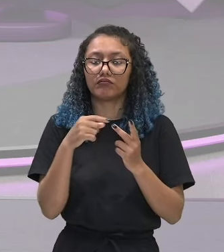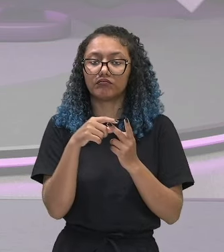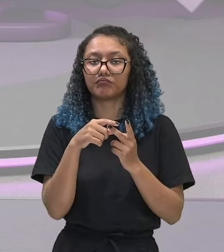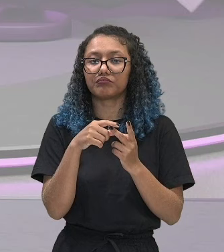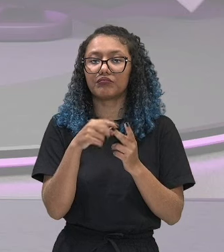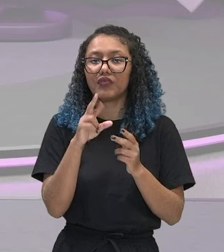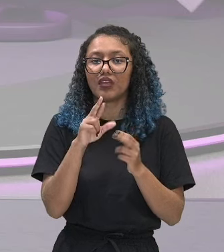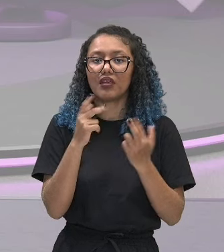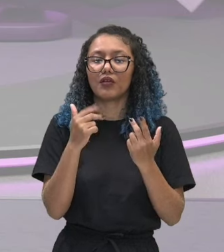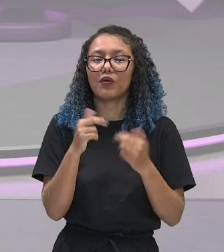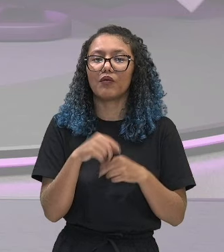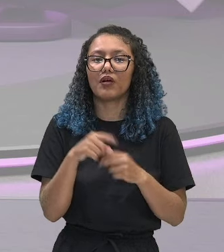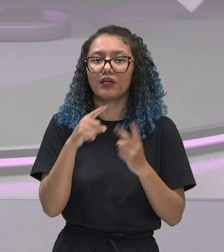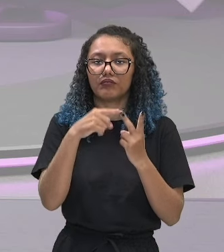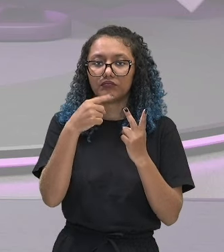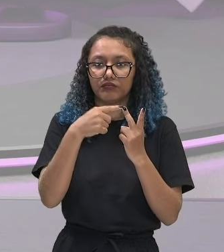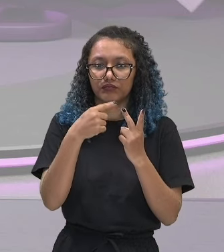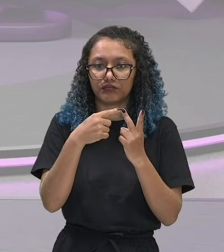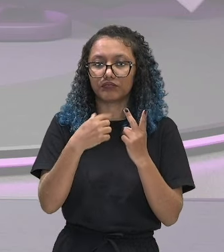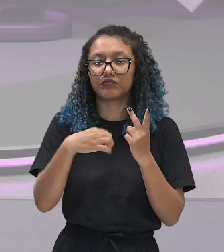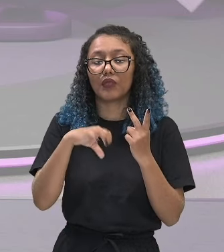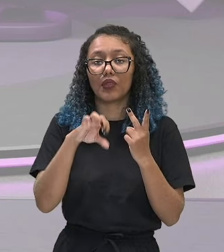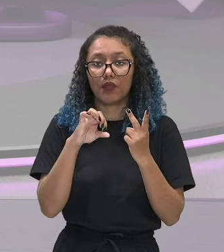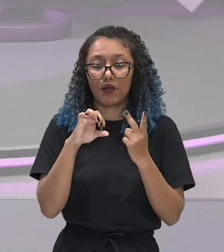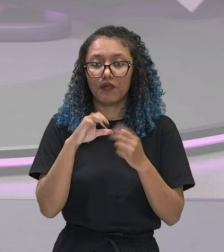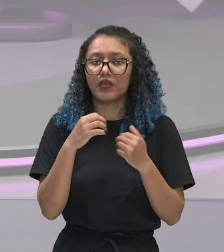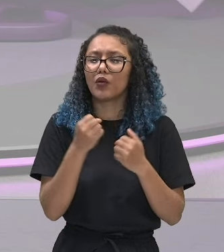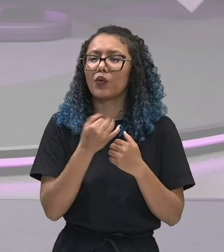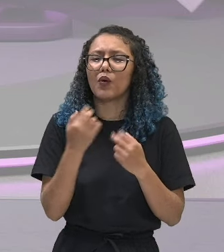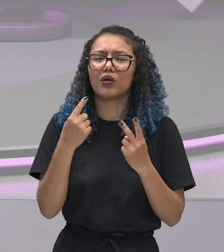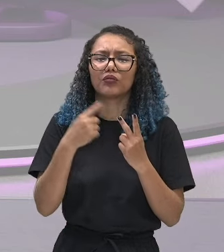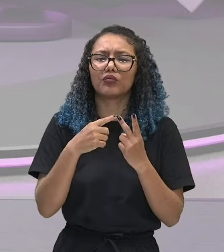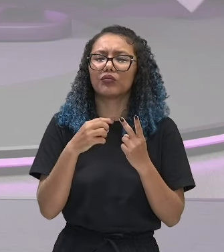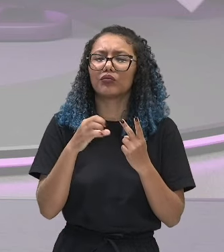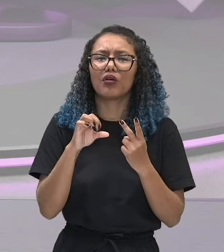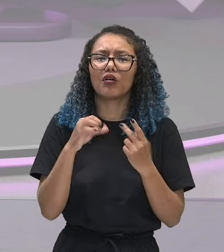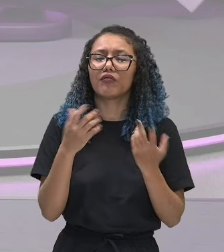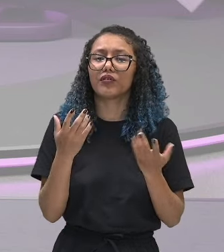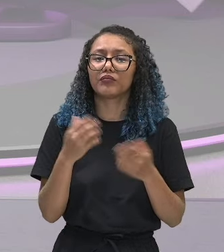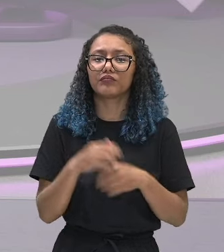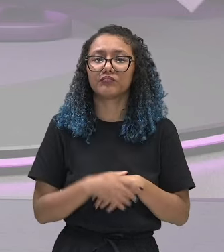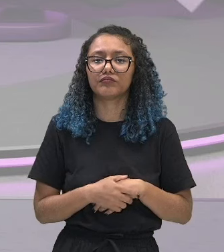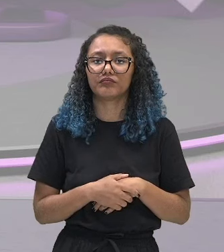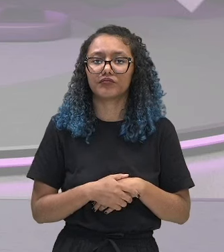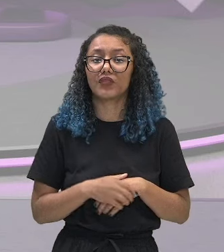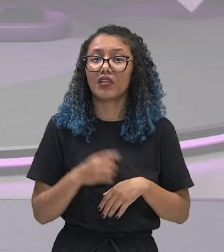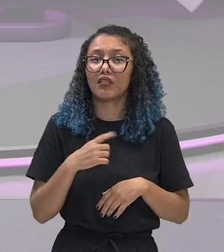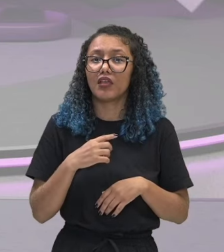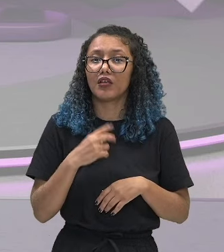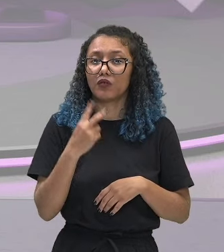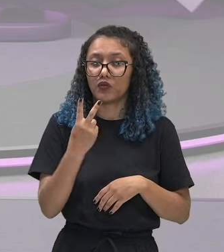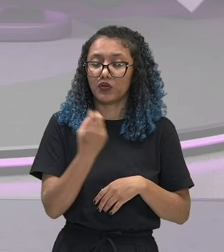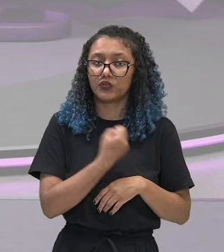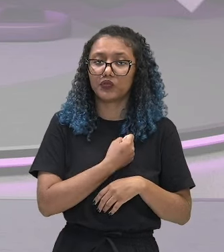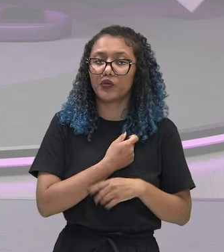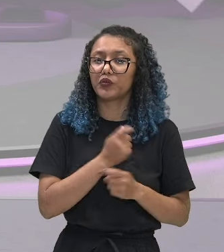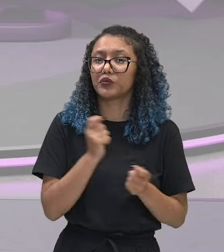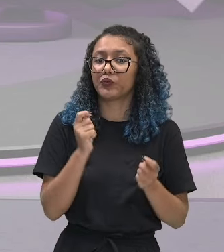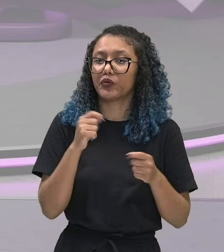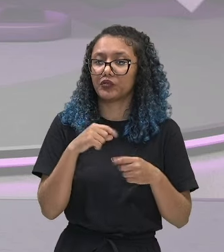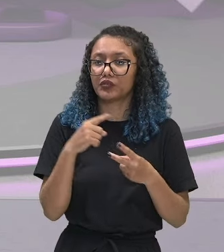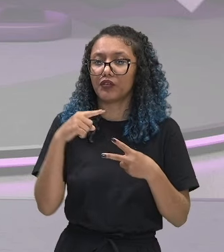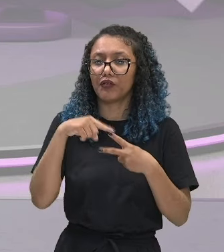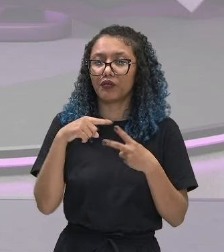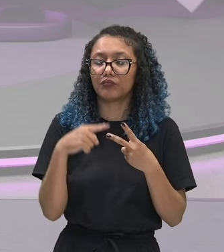é a raiz quadrada de 9. E quanto é a raiz quadrada de 9? Temos dois valores possíveis aí, para a